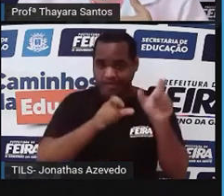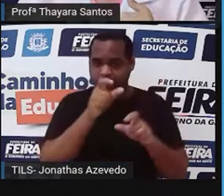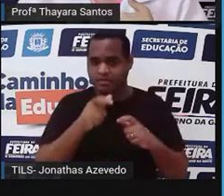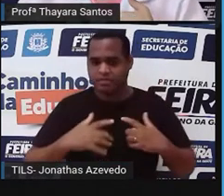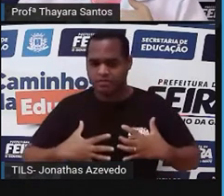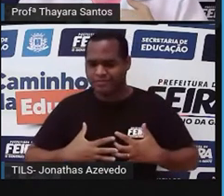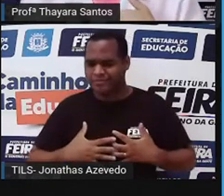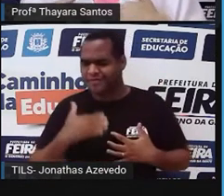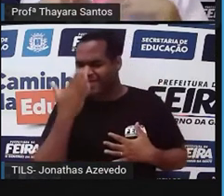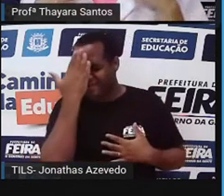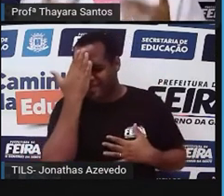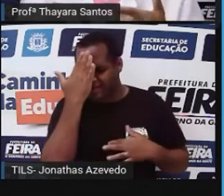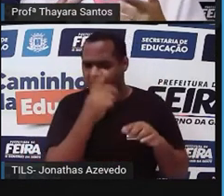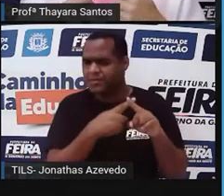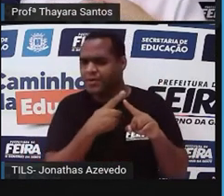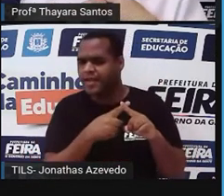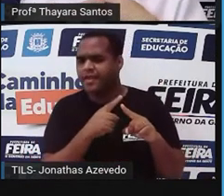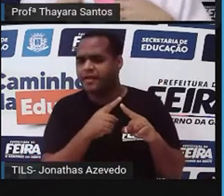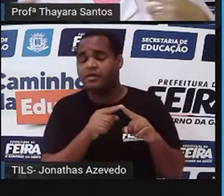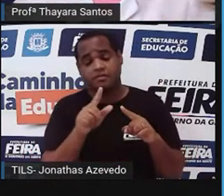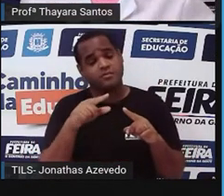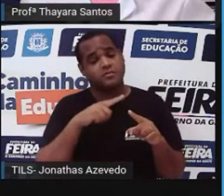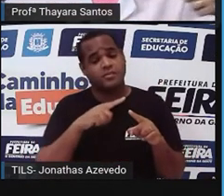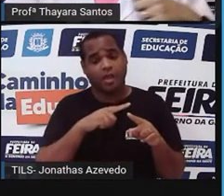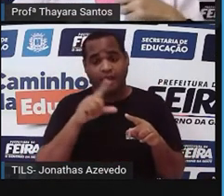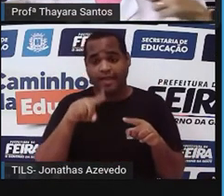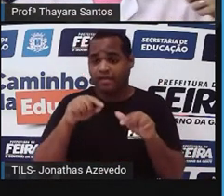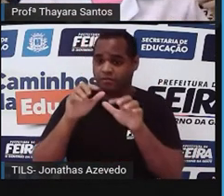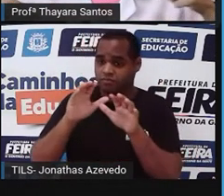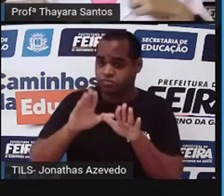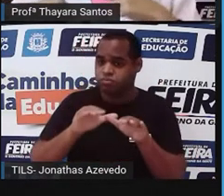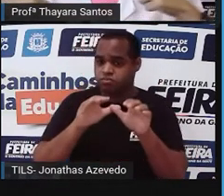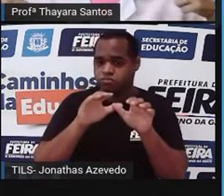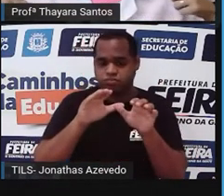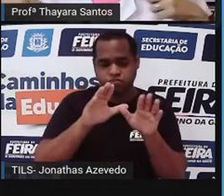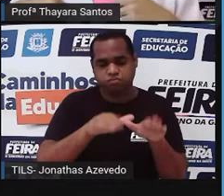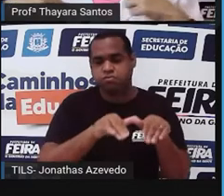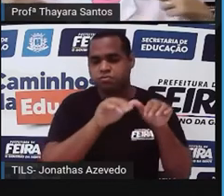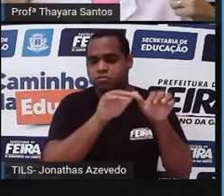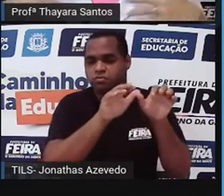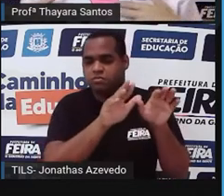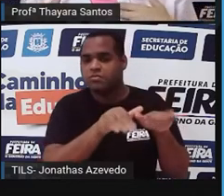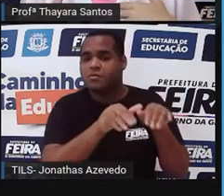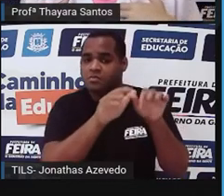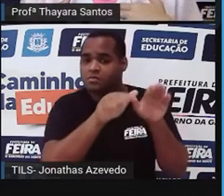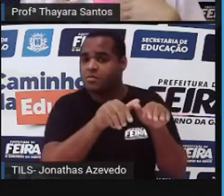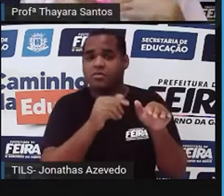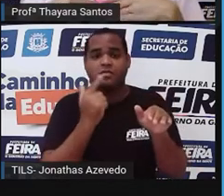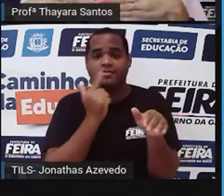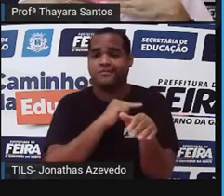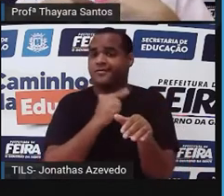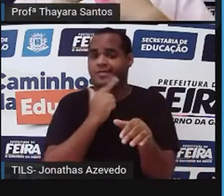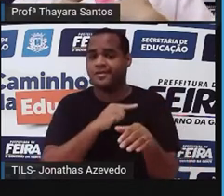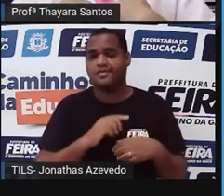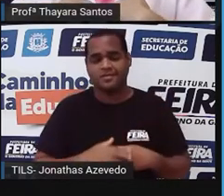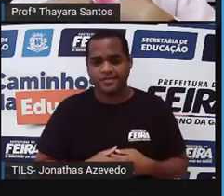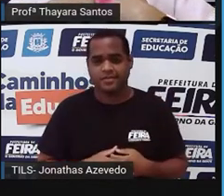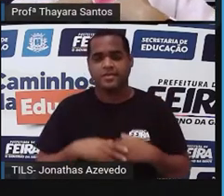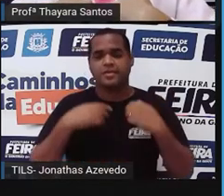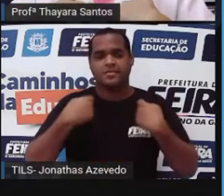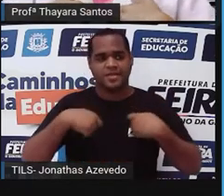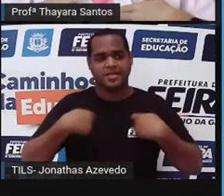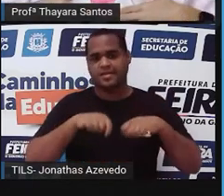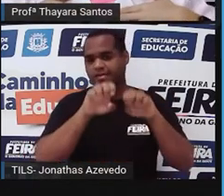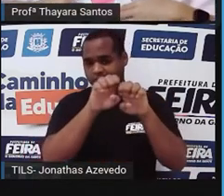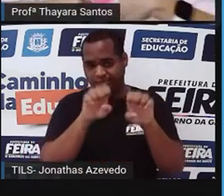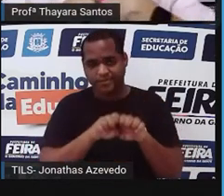adivinha por quê? Tem a ver com o voo. Elas precisam bater as asas. Então, eles têm que estar nessa estrutura